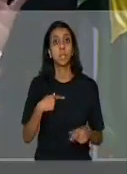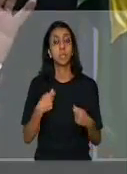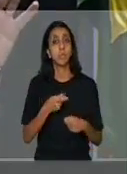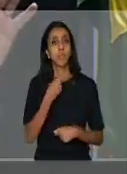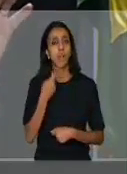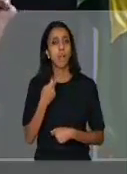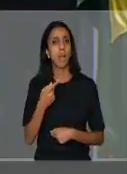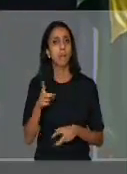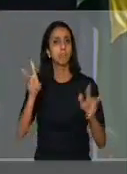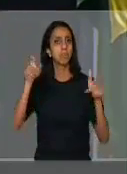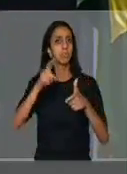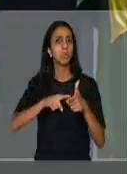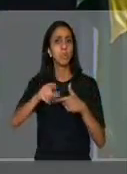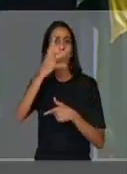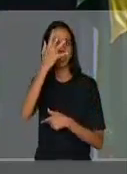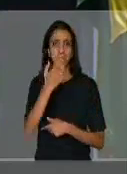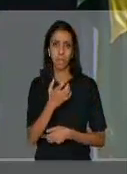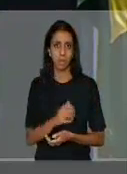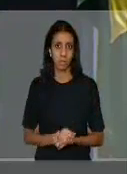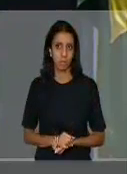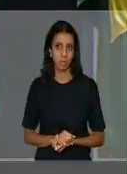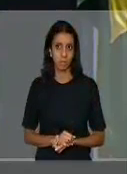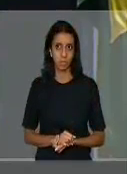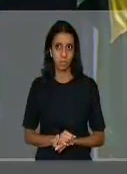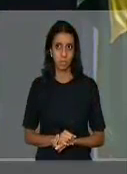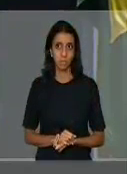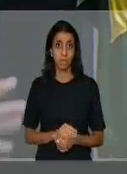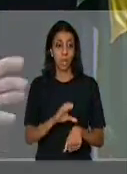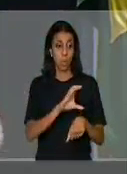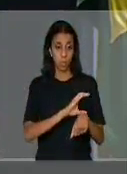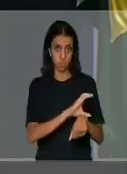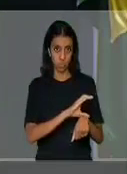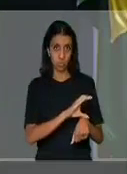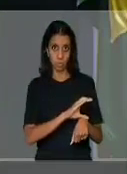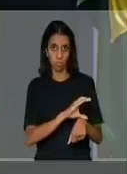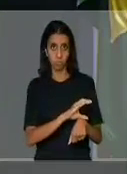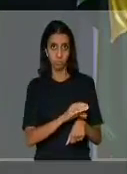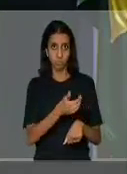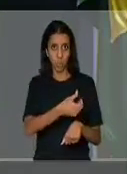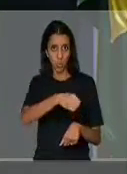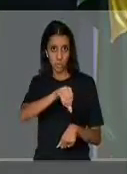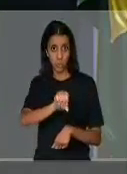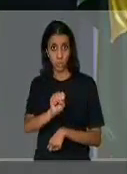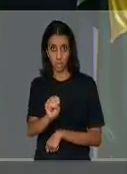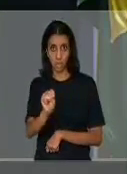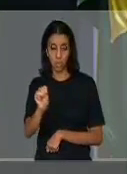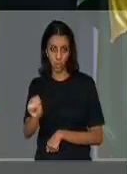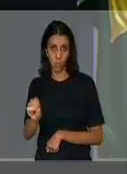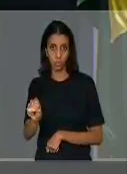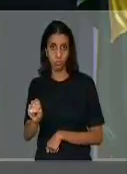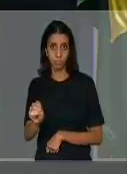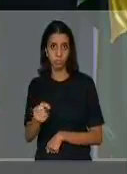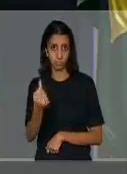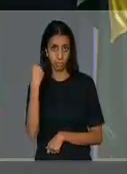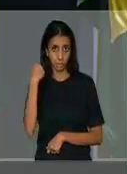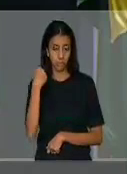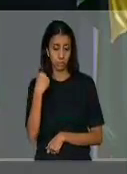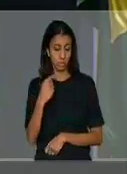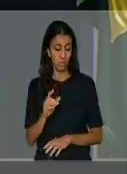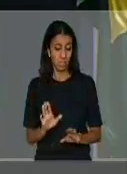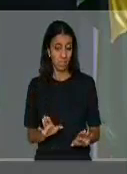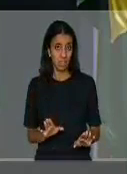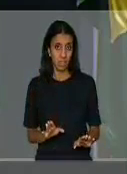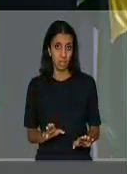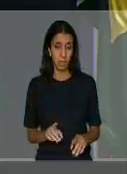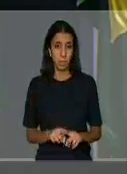problema muito sério, que não foi só na Constituição de 88, Coronel Fraga. Nós temos